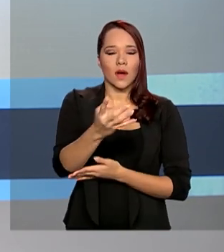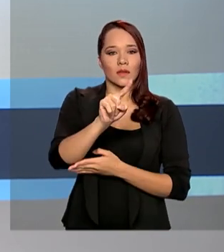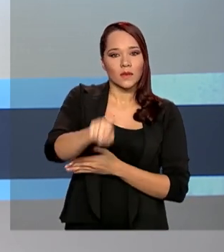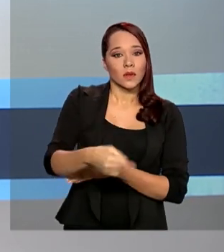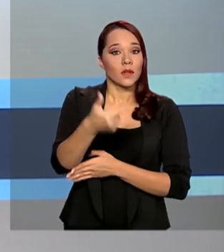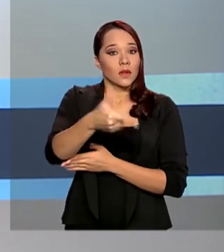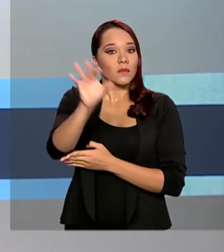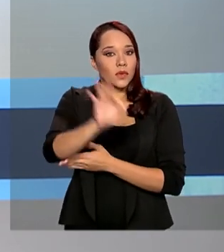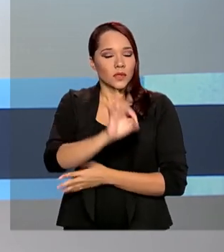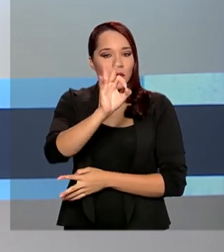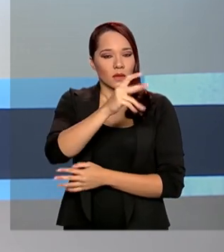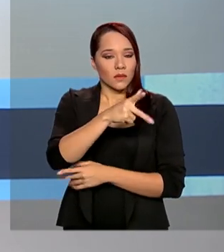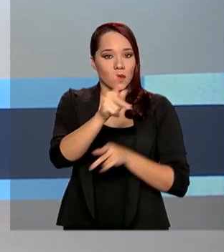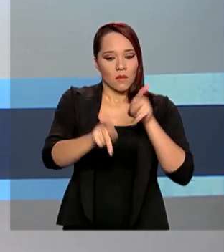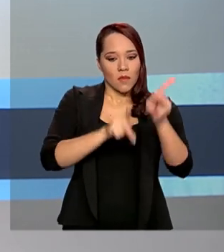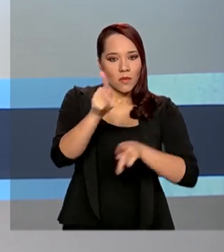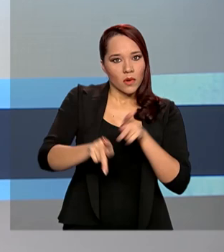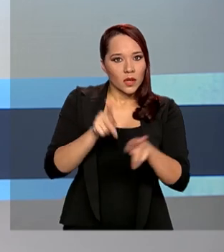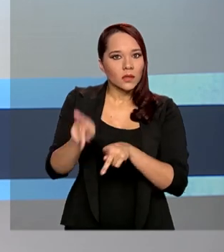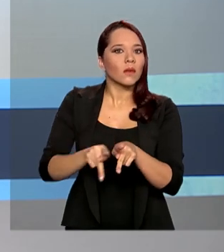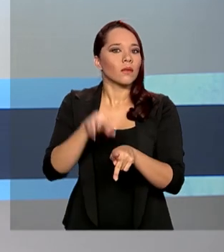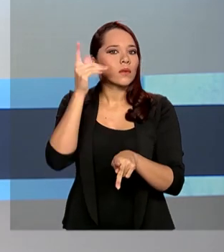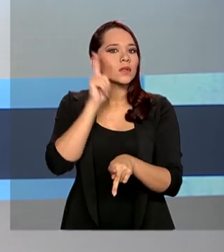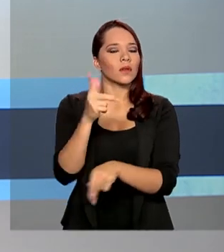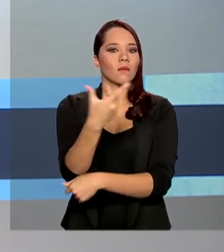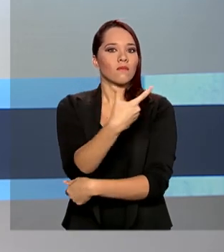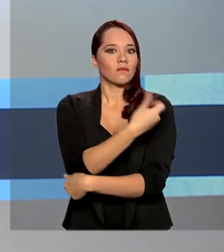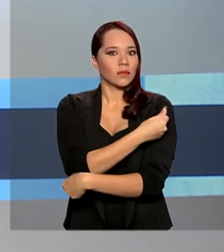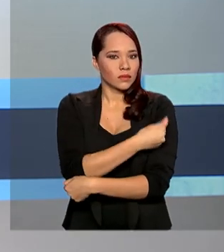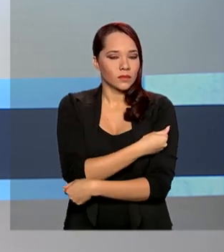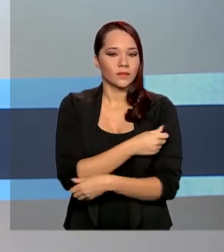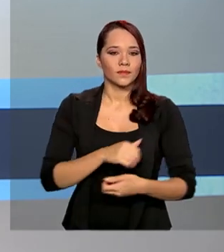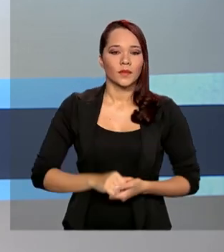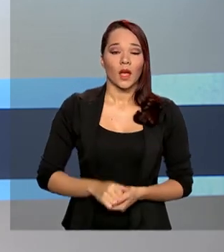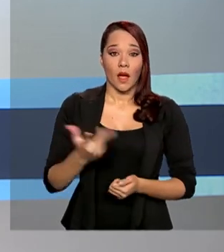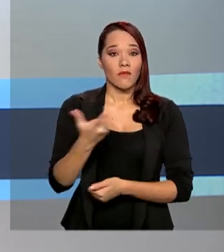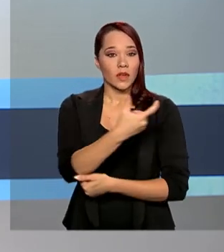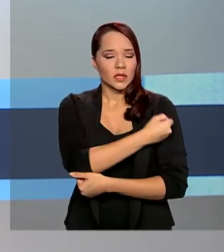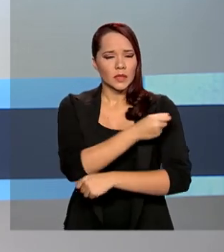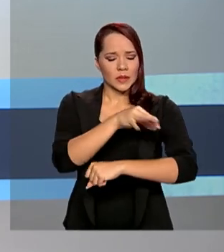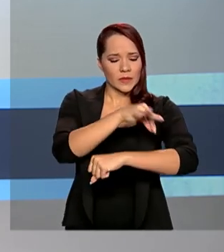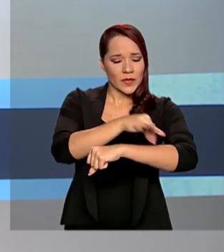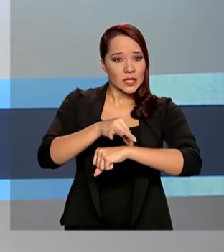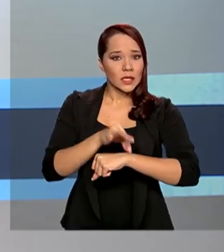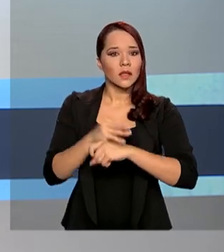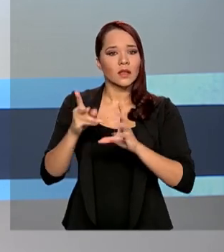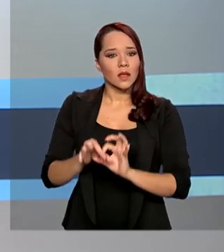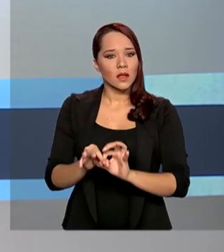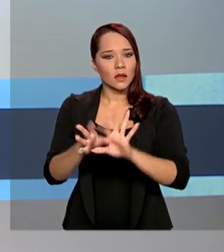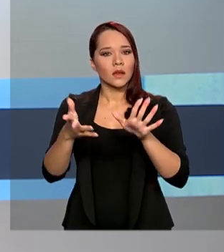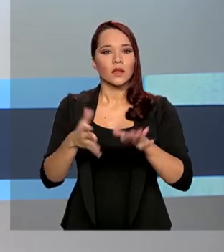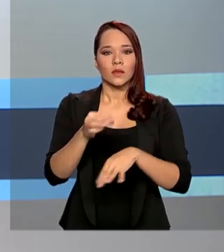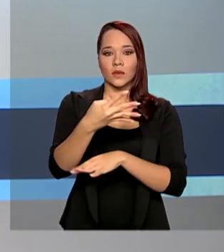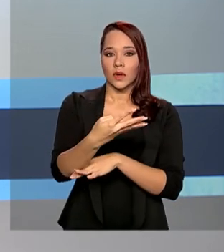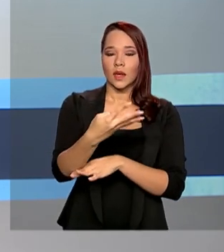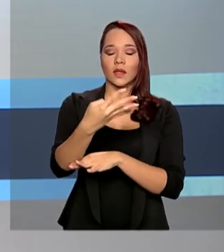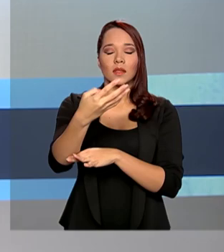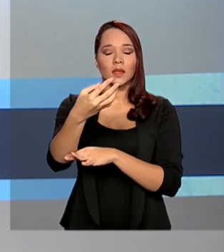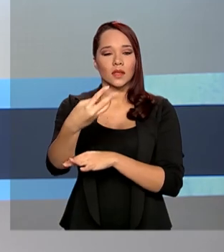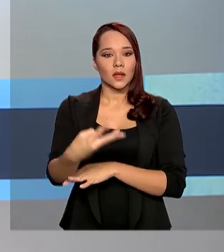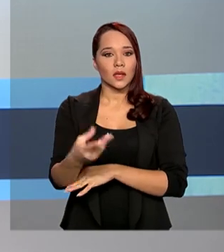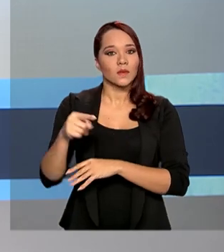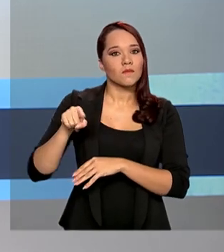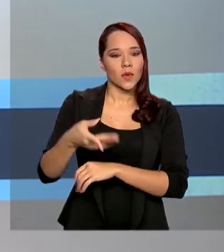,2% do público-alvo foi imunizado. A vacina contra o sarampo está disponível nos 43 mil